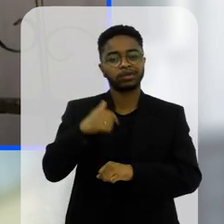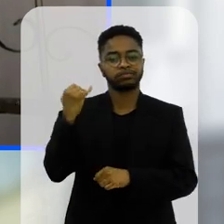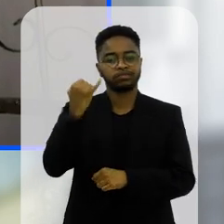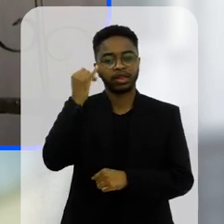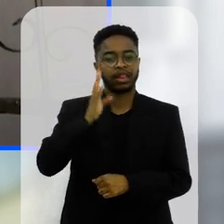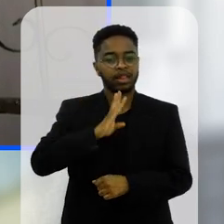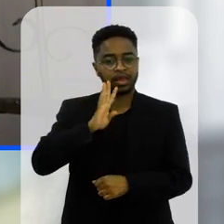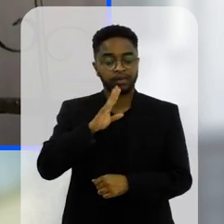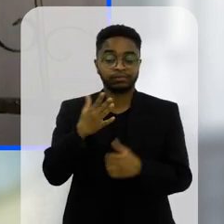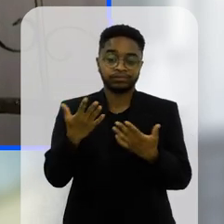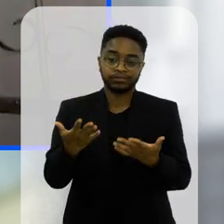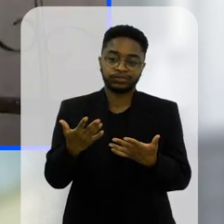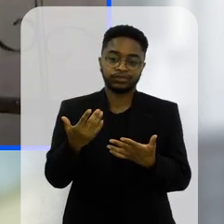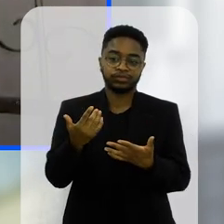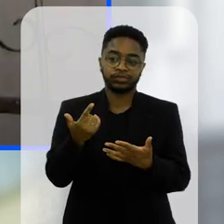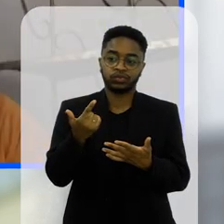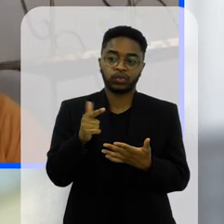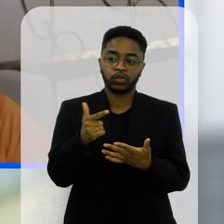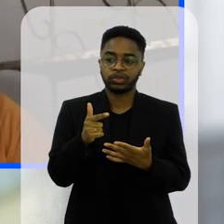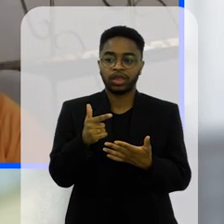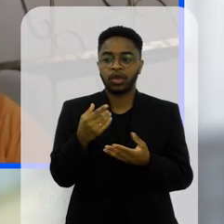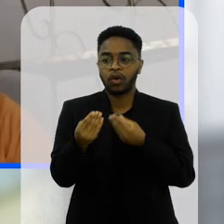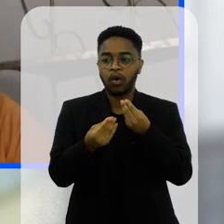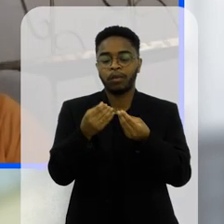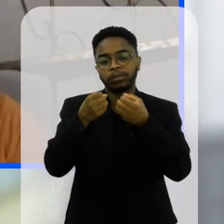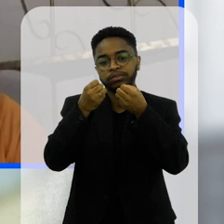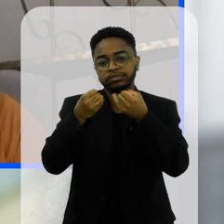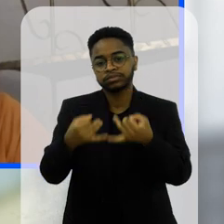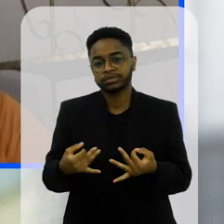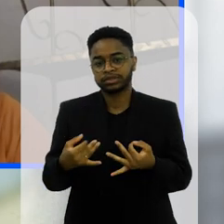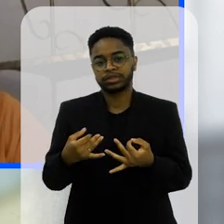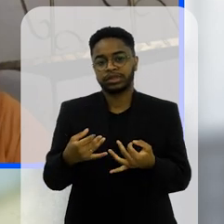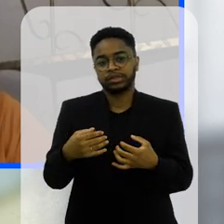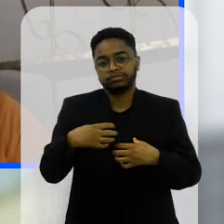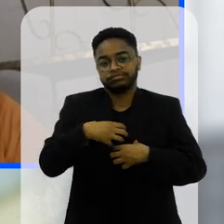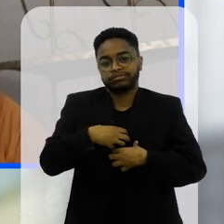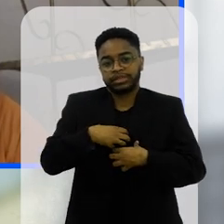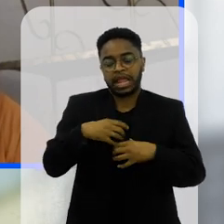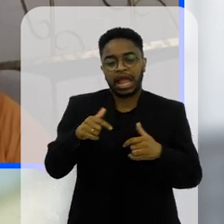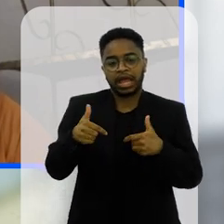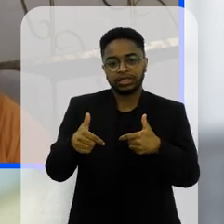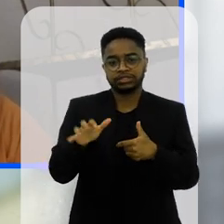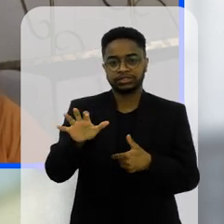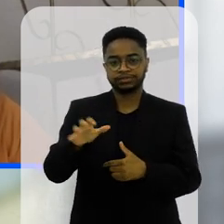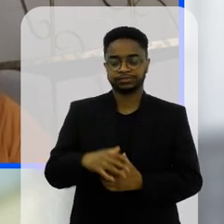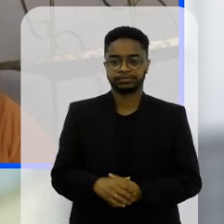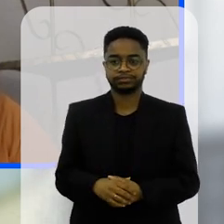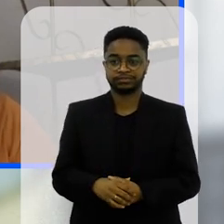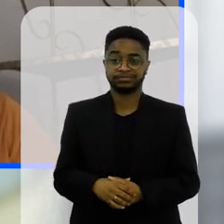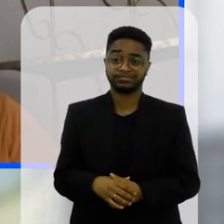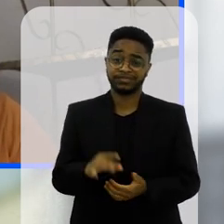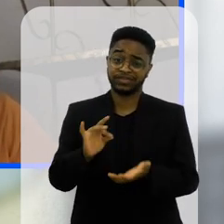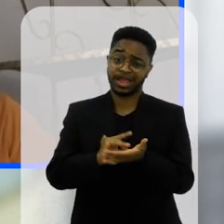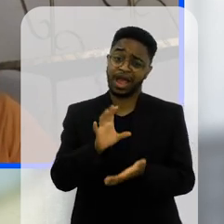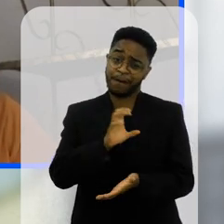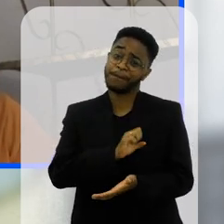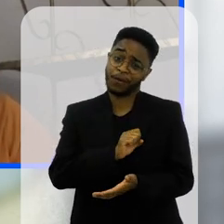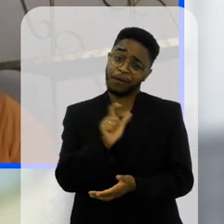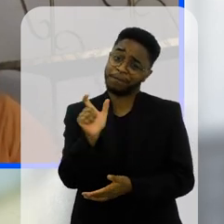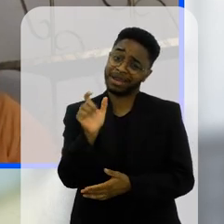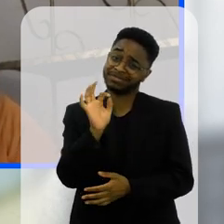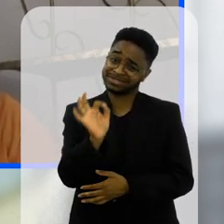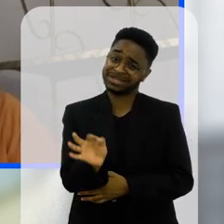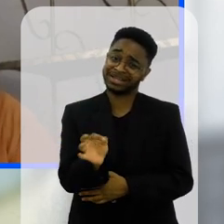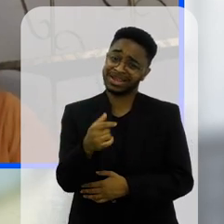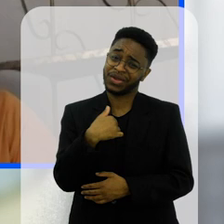não tem palavras não tem como descrever a sensação de você estar fazendo isso é amor mesmo eu